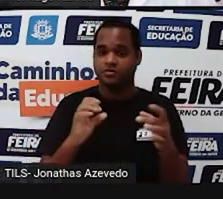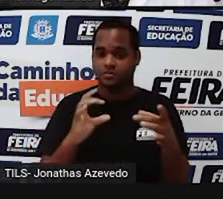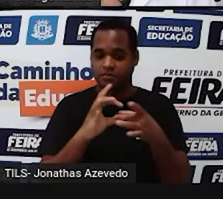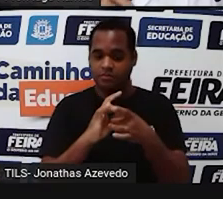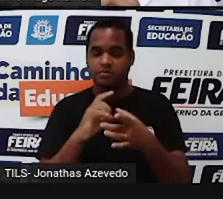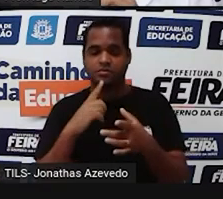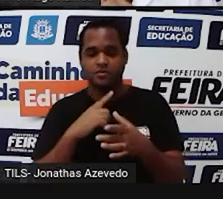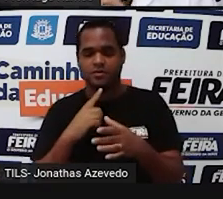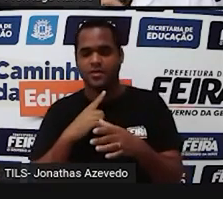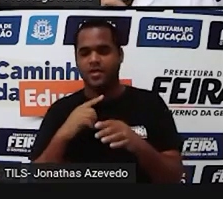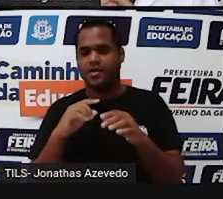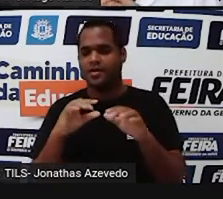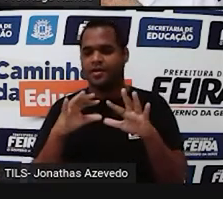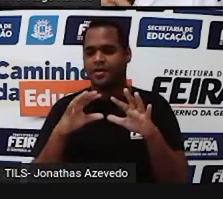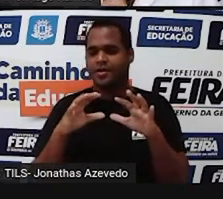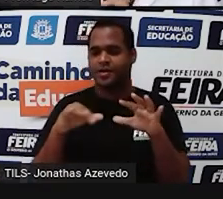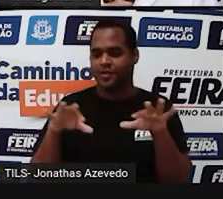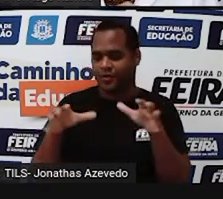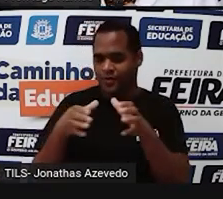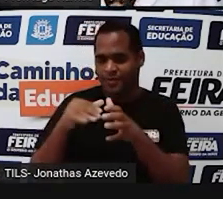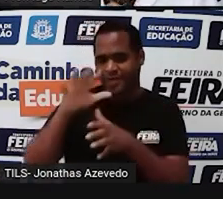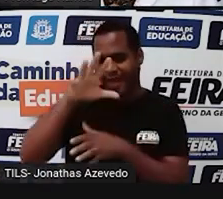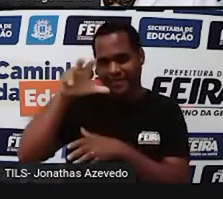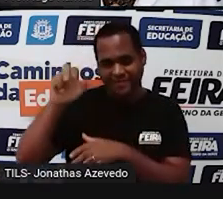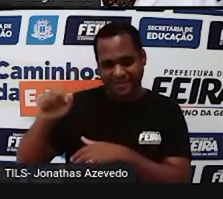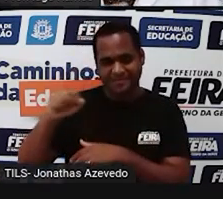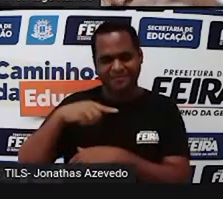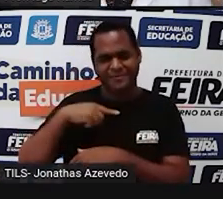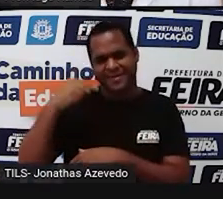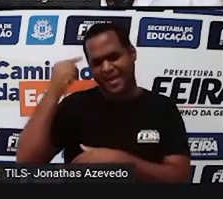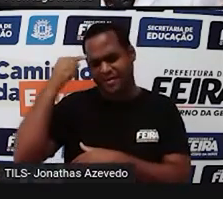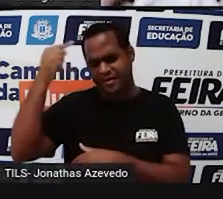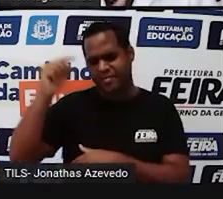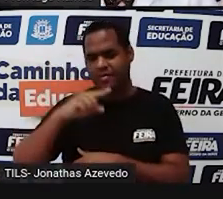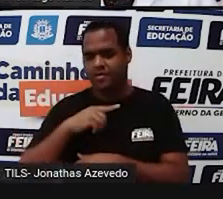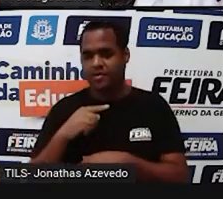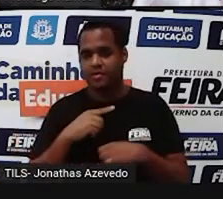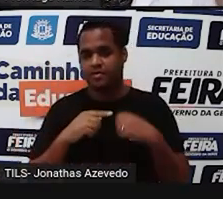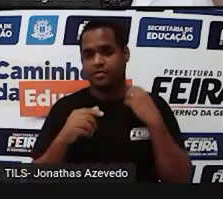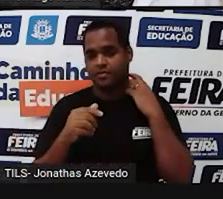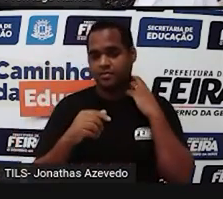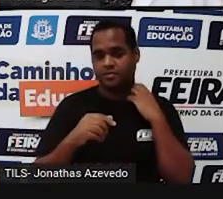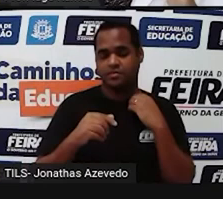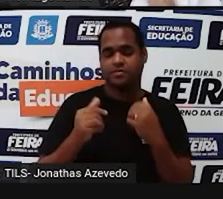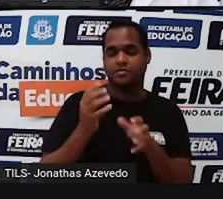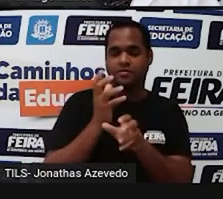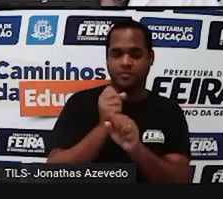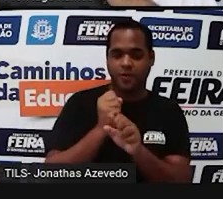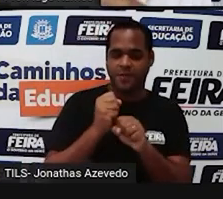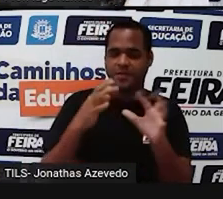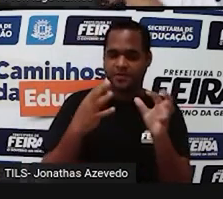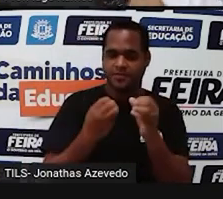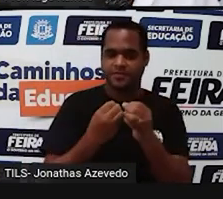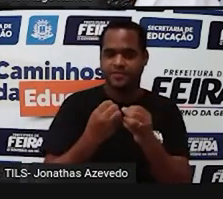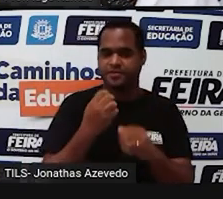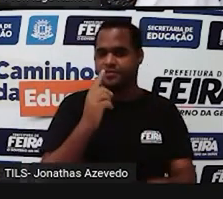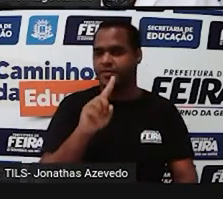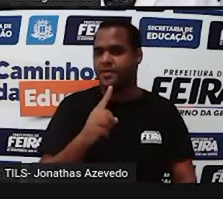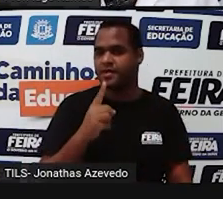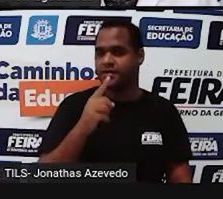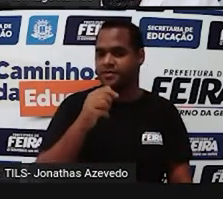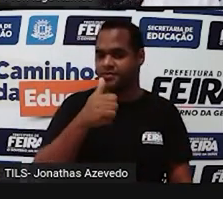continente africano. você lembra quanto foi isso? O continente todo? 1.111 milhões.